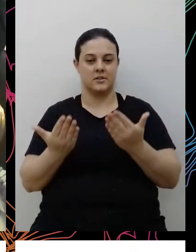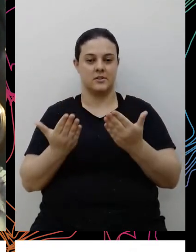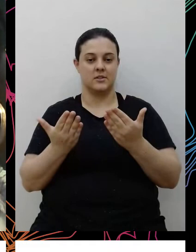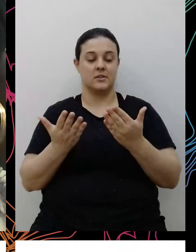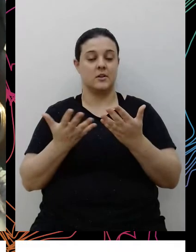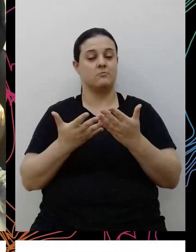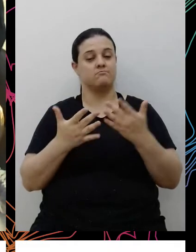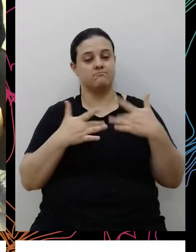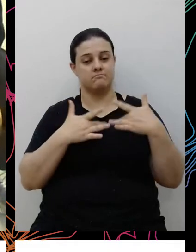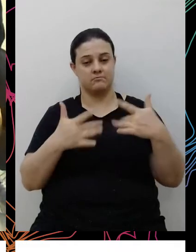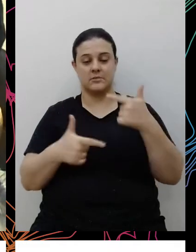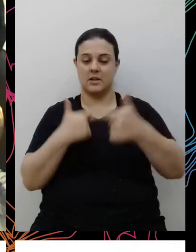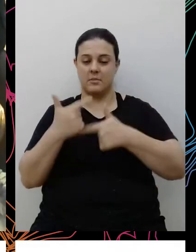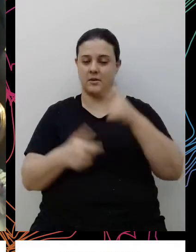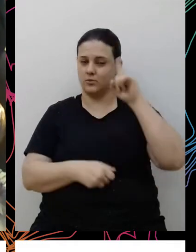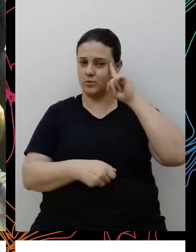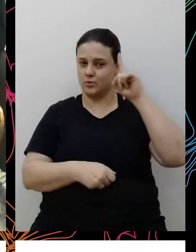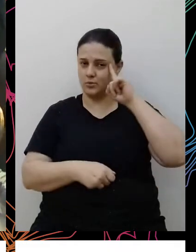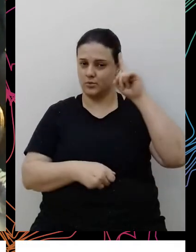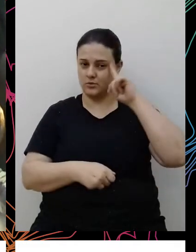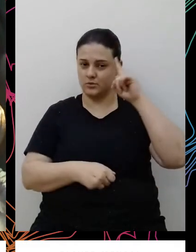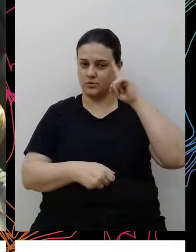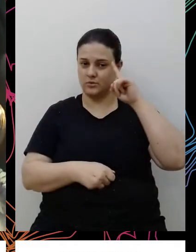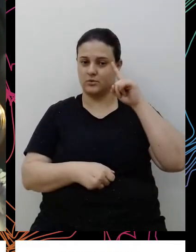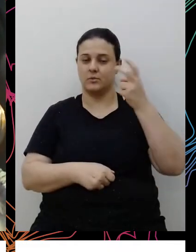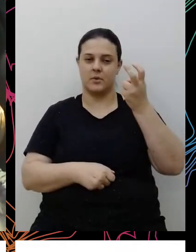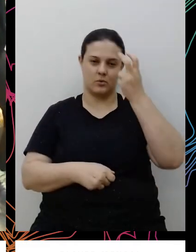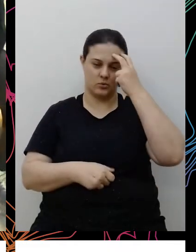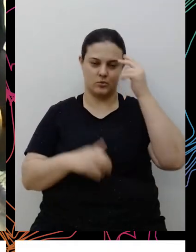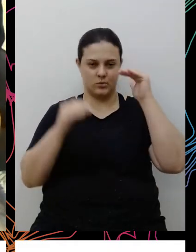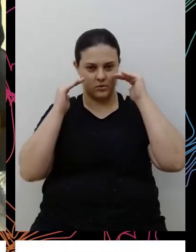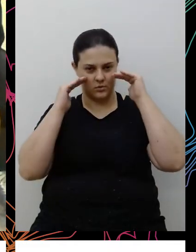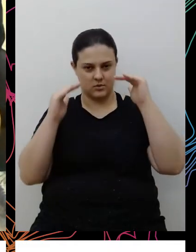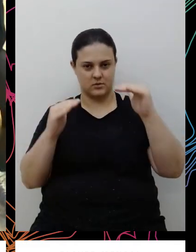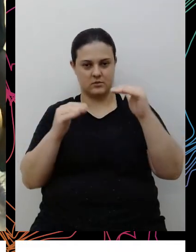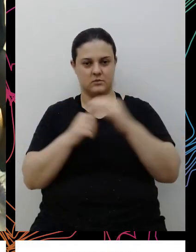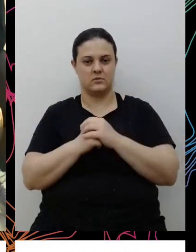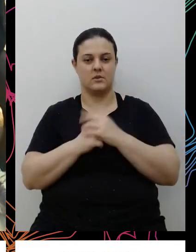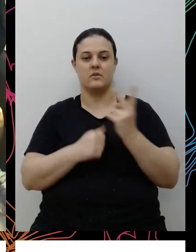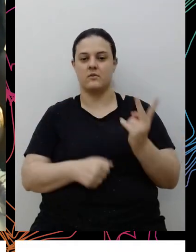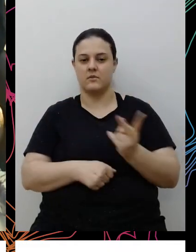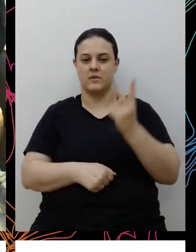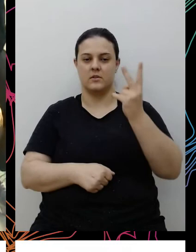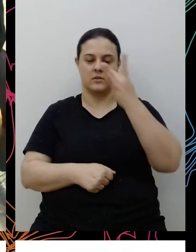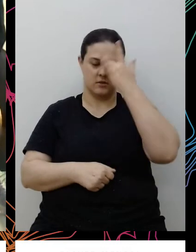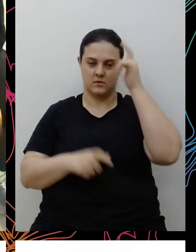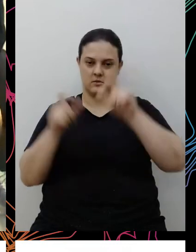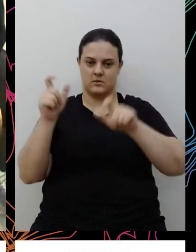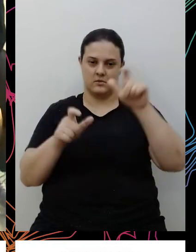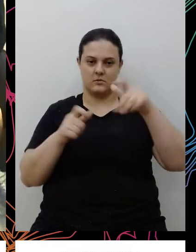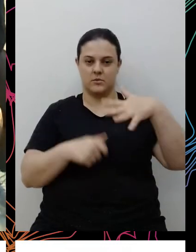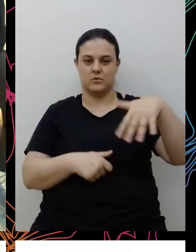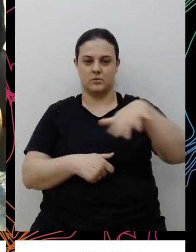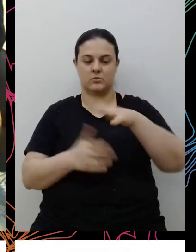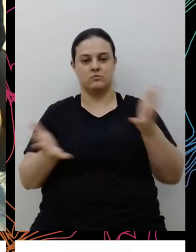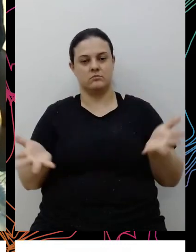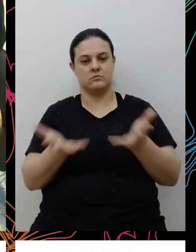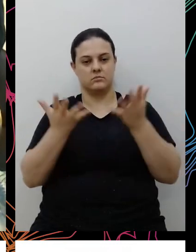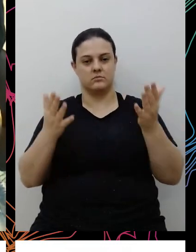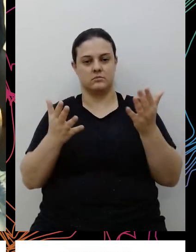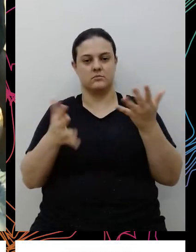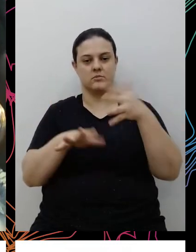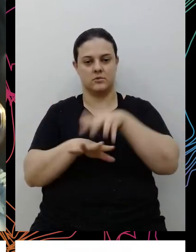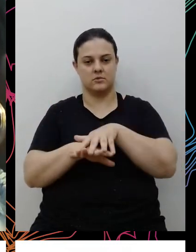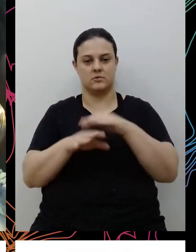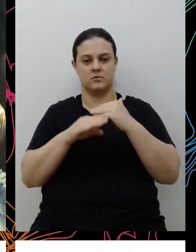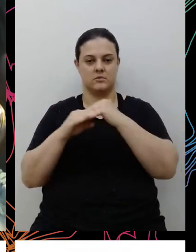trabalhando diariamente por essa cultura do respeito, pela valorização de todas as pessoas e pela promoção da inclusão e